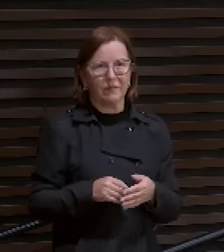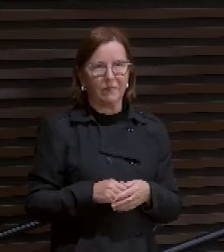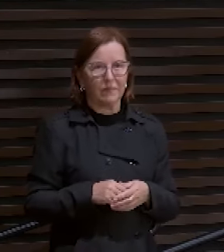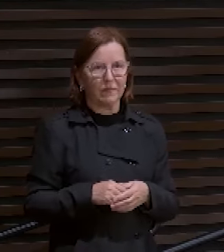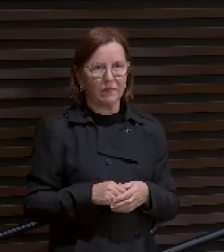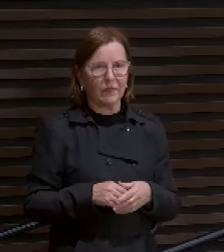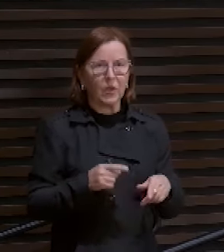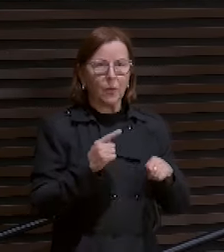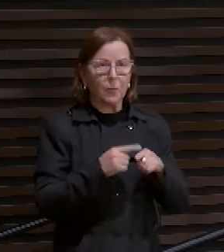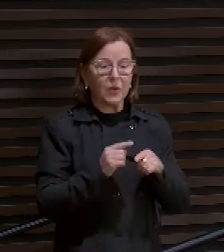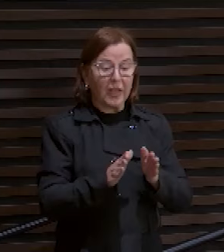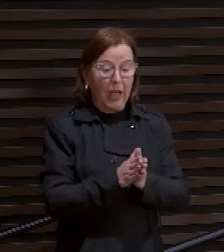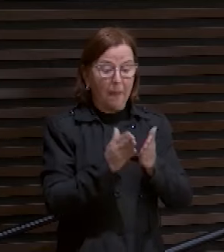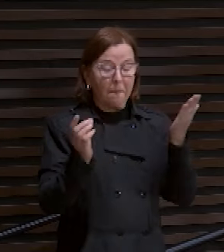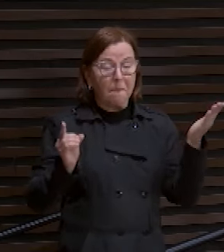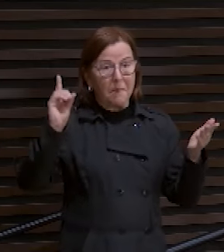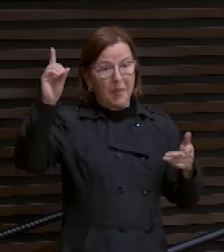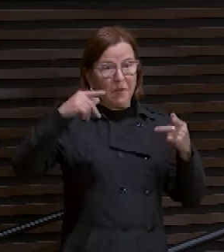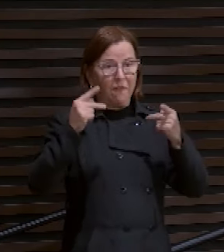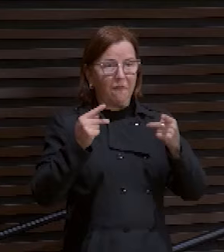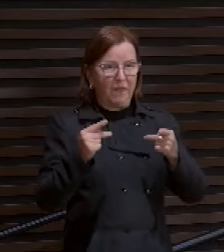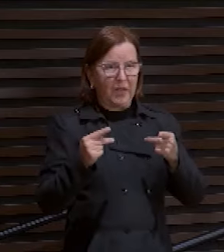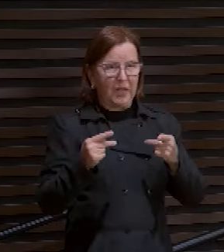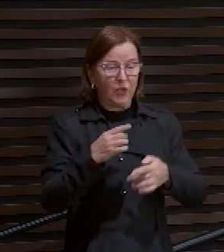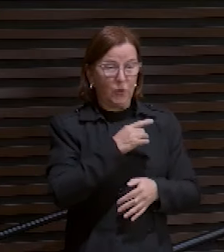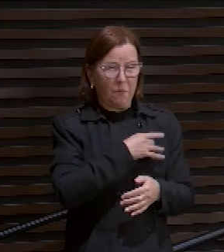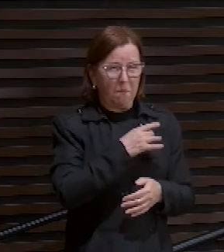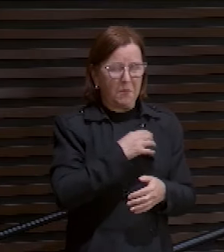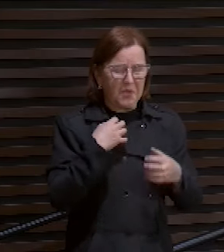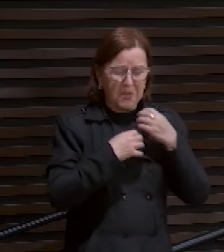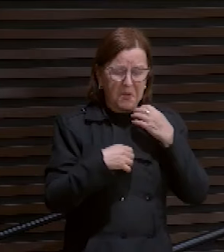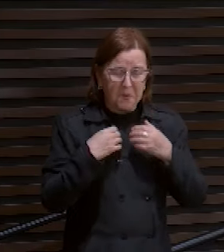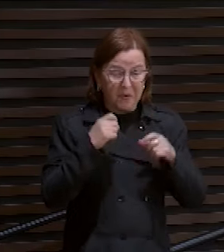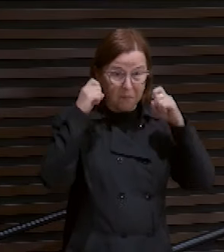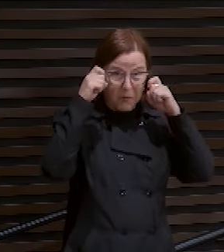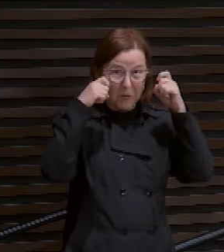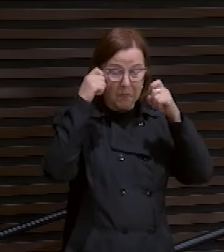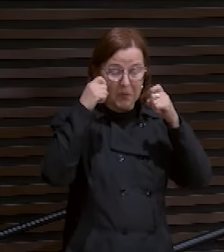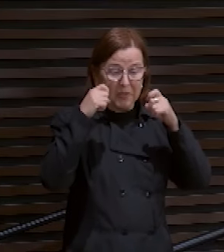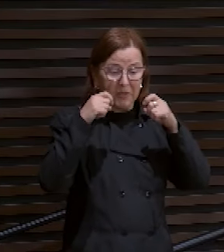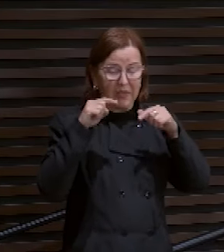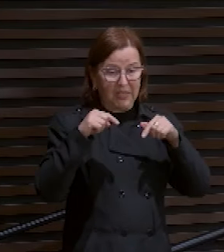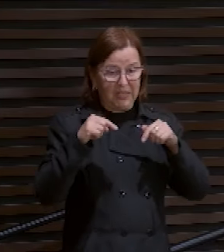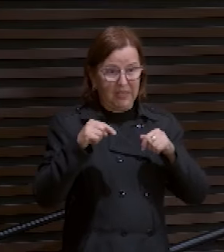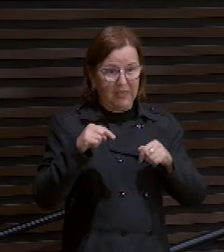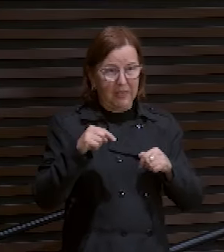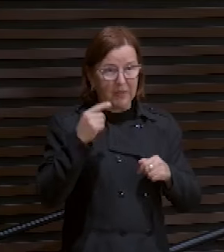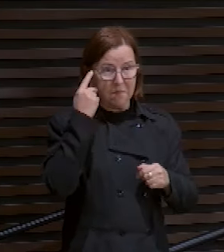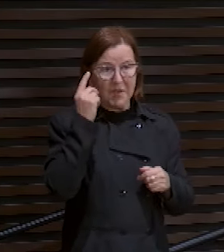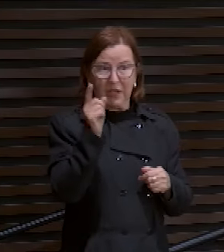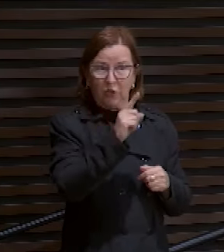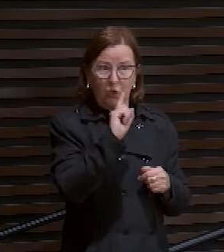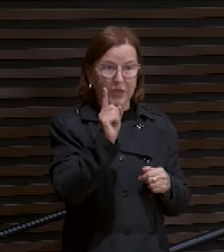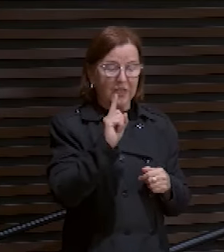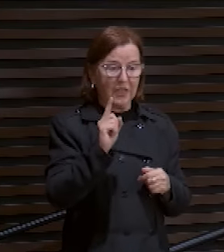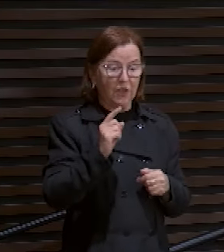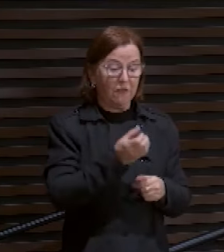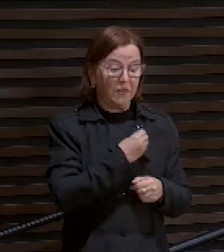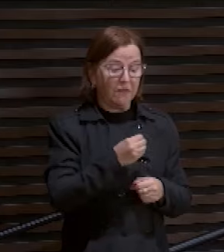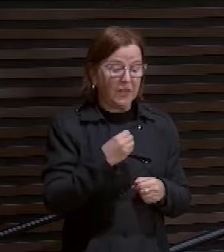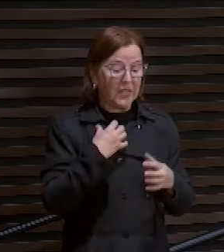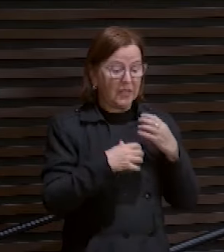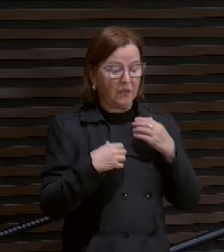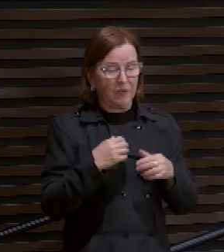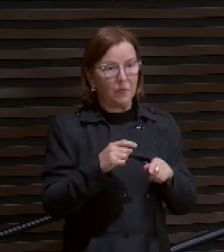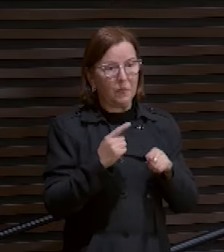Por que que a Bíblia fala tanto sobre os medos, angústias e preocupações dessa vida? Para a gente não andar ansioso. Porque a Bíblia